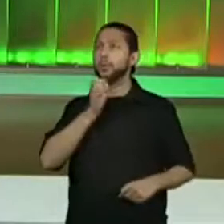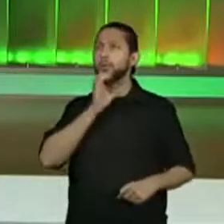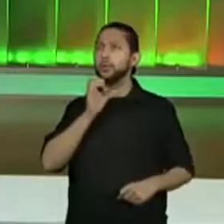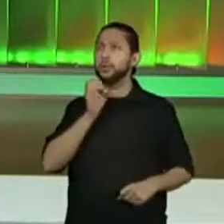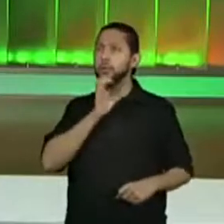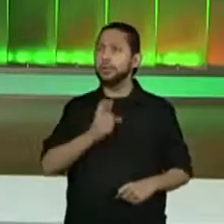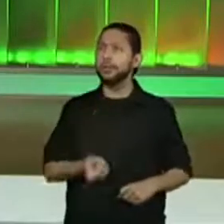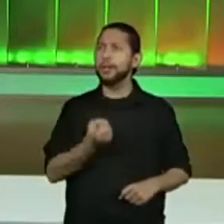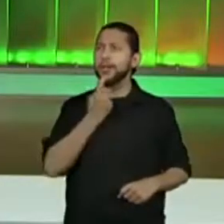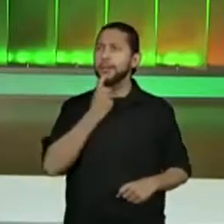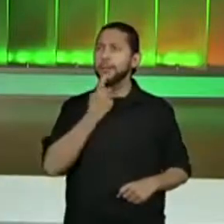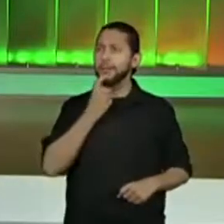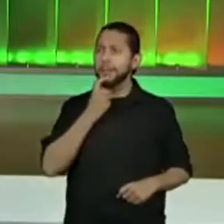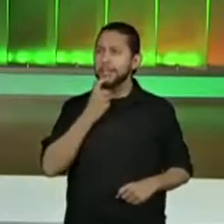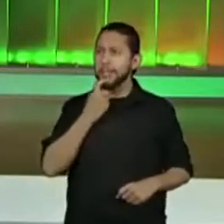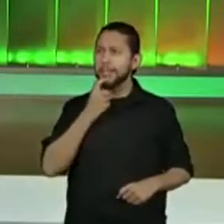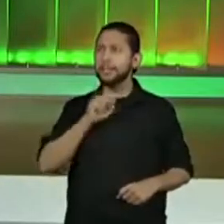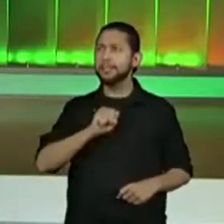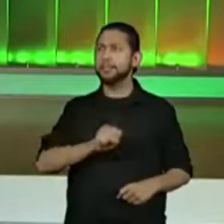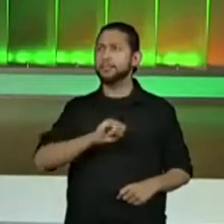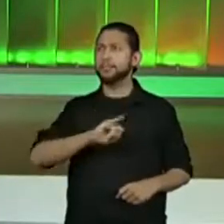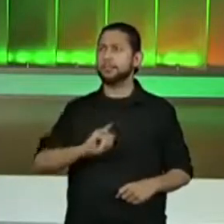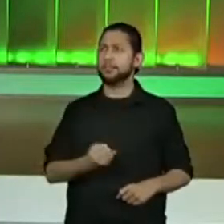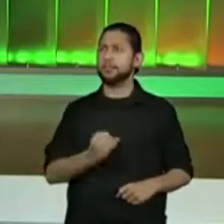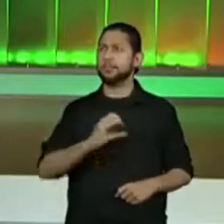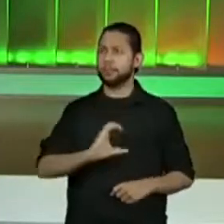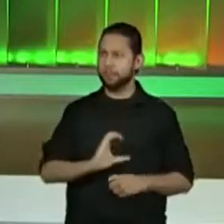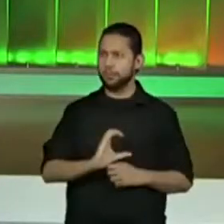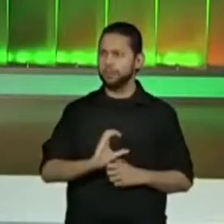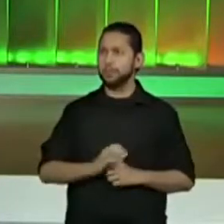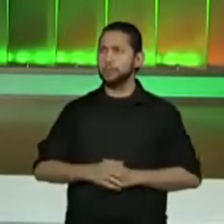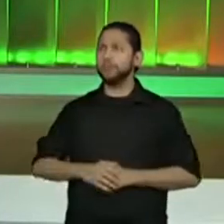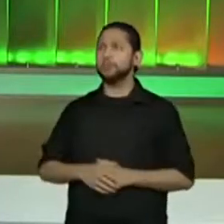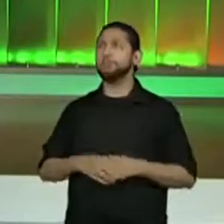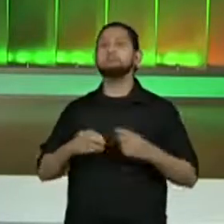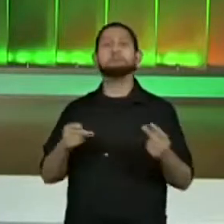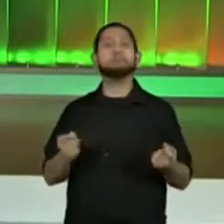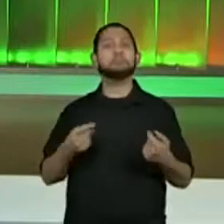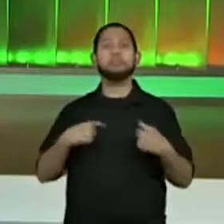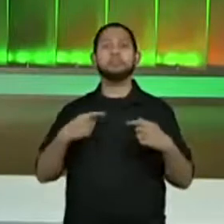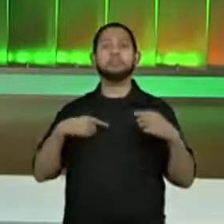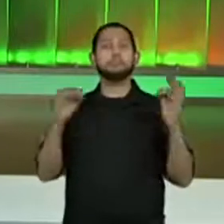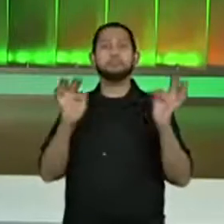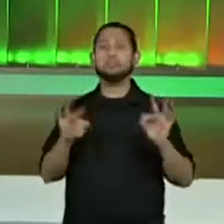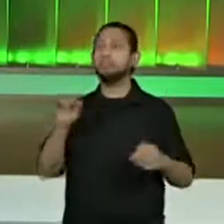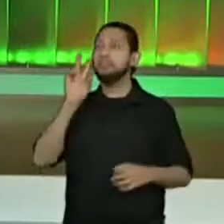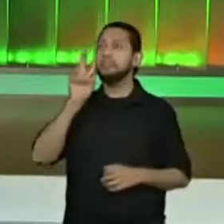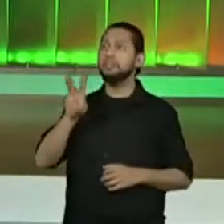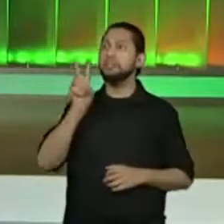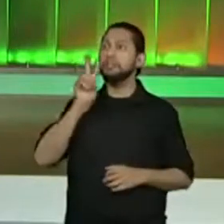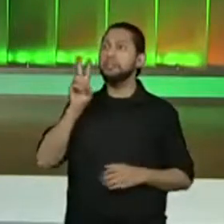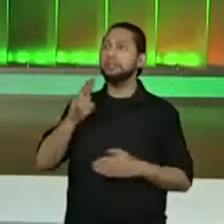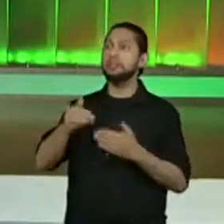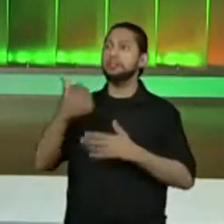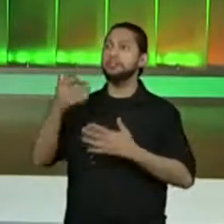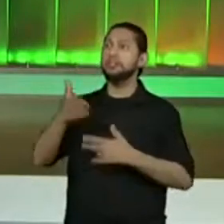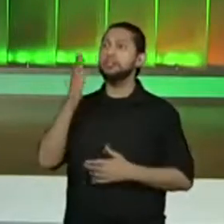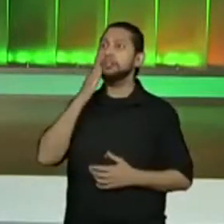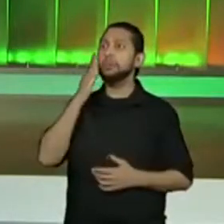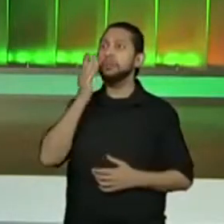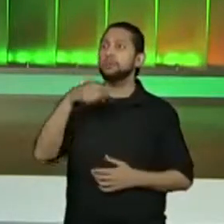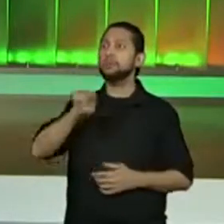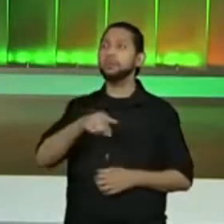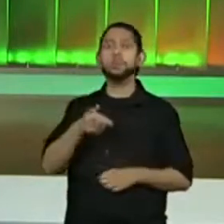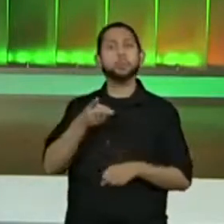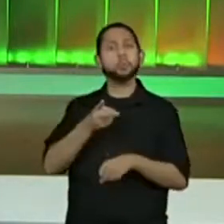Campinas, São José dos Campos. Olha, fico feliz em ler, fico feliz em saber que vocês